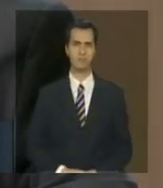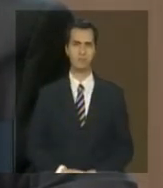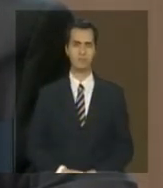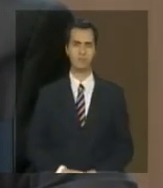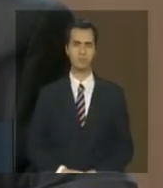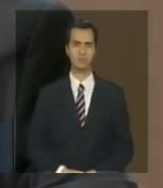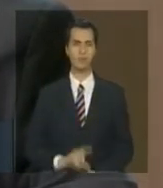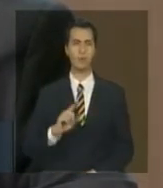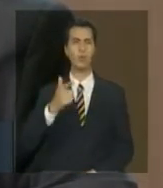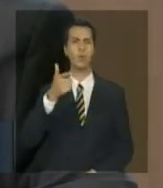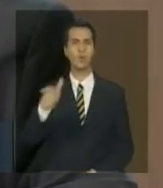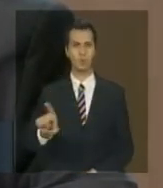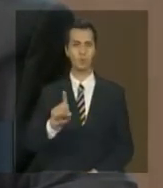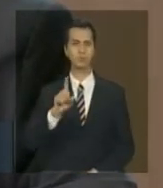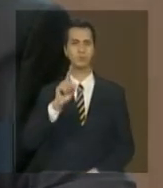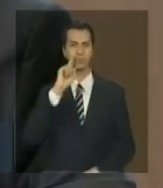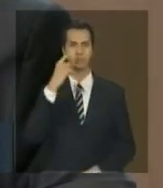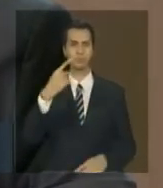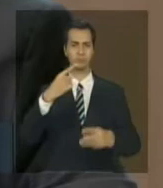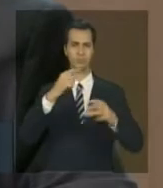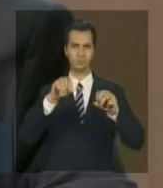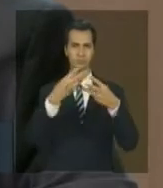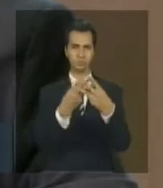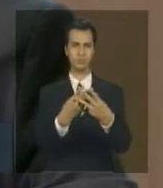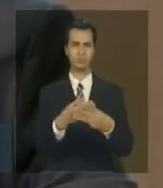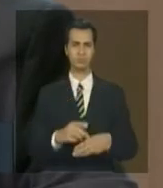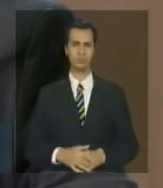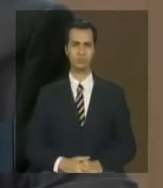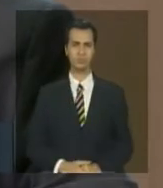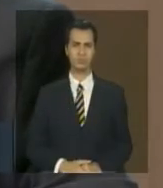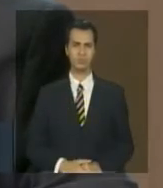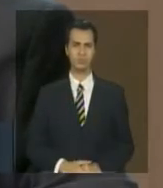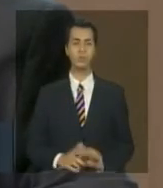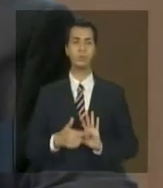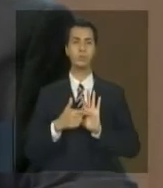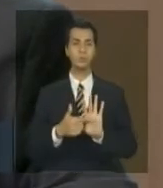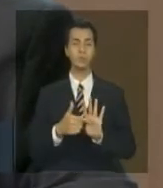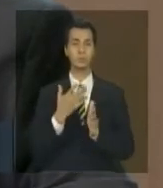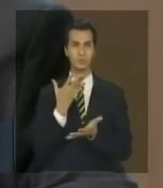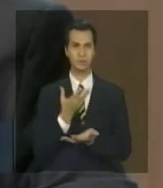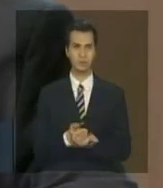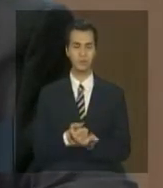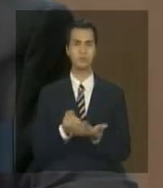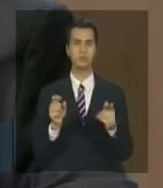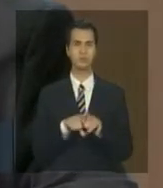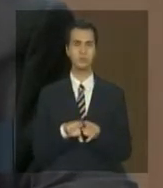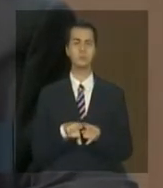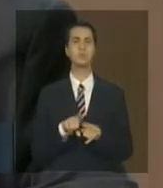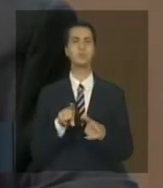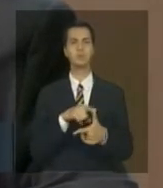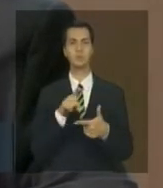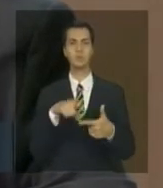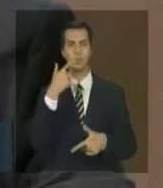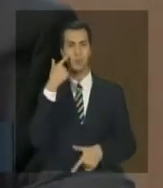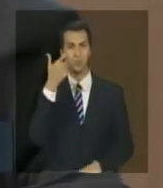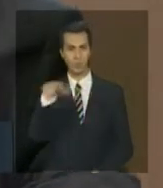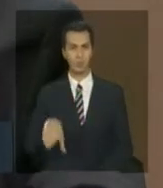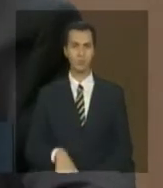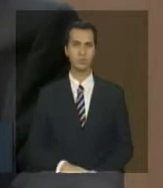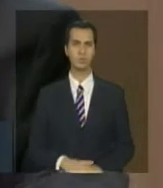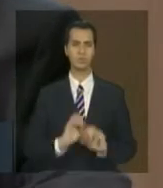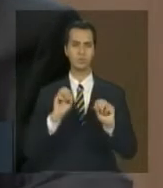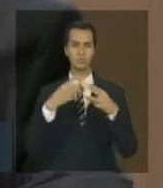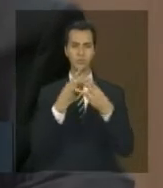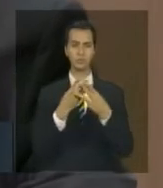Próximo, por favor. Isso mostra também o mesmo dado de outra forma barra seguinte e aqui está